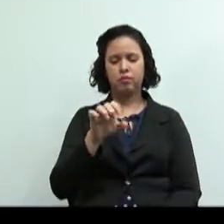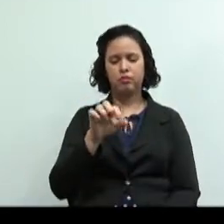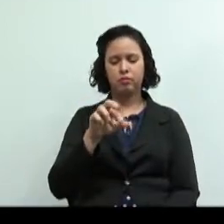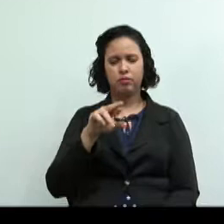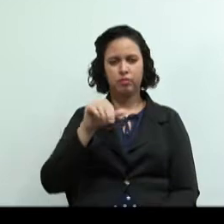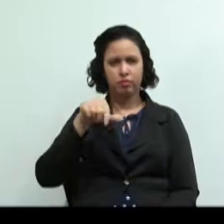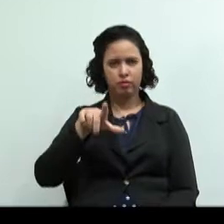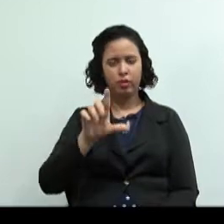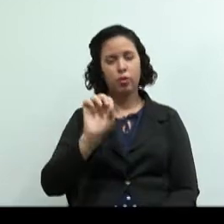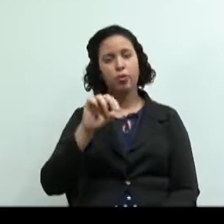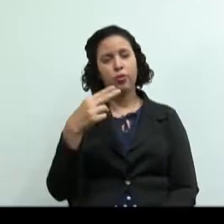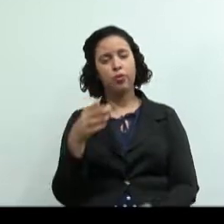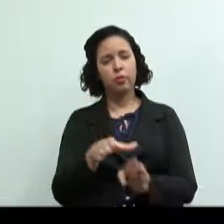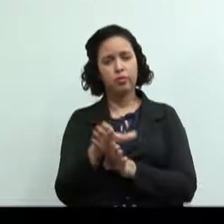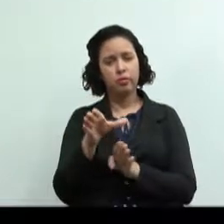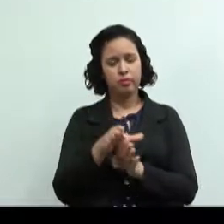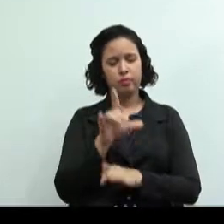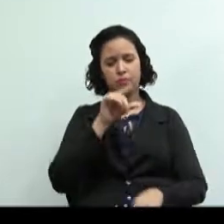eleitos.